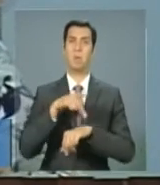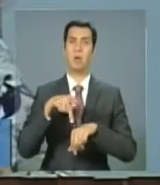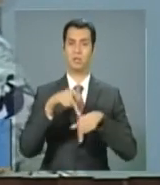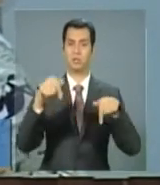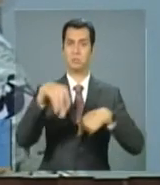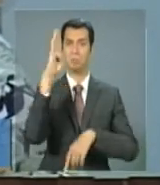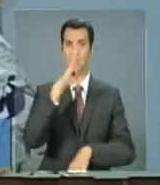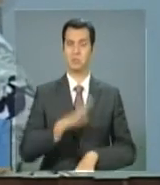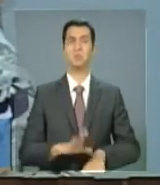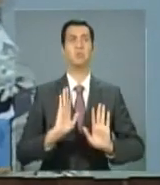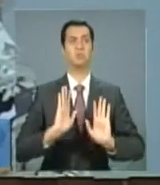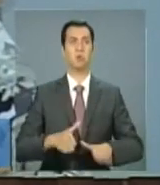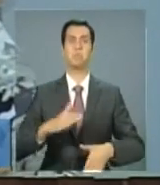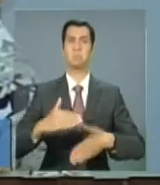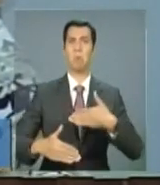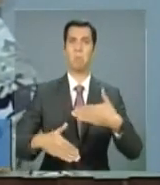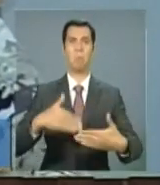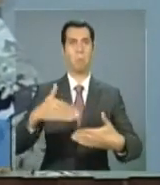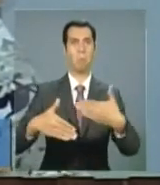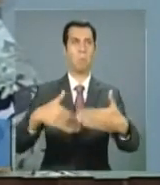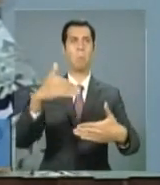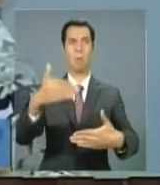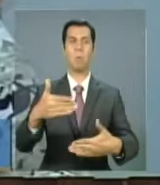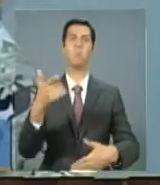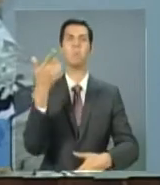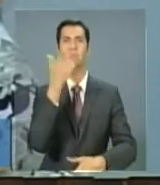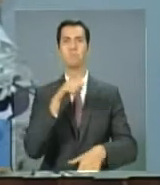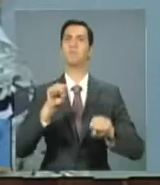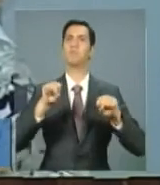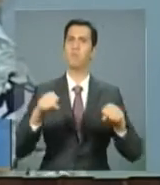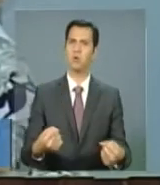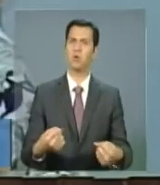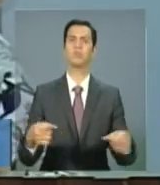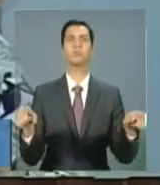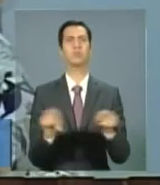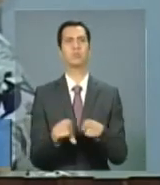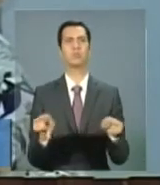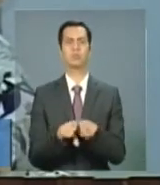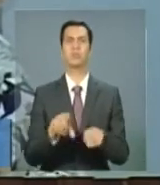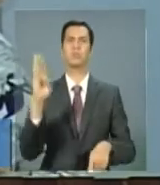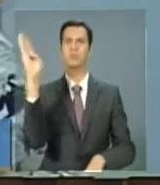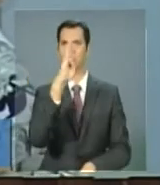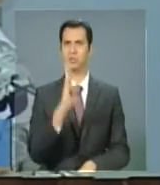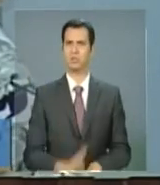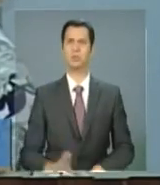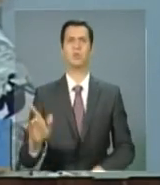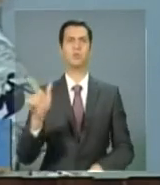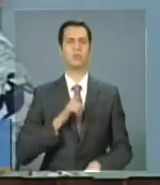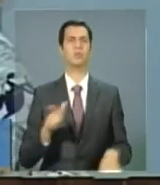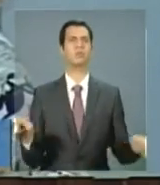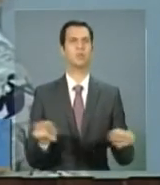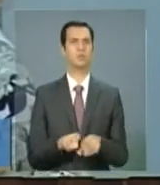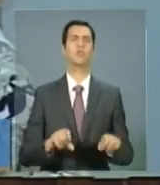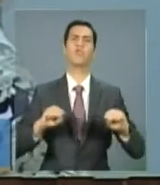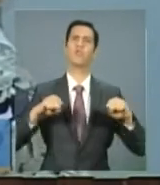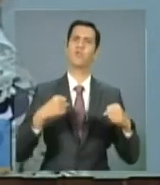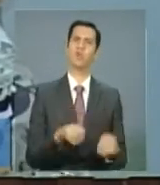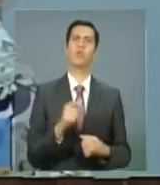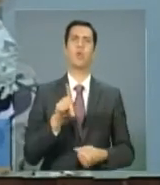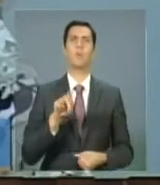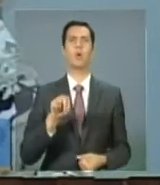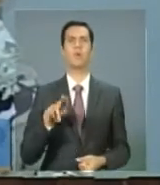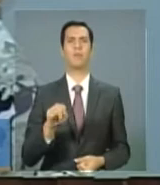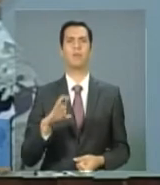desses oito anos, um Brasil que construiu e fortaleceu o programa de aquisição de alimentos, que fortaleceu o Pronaf, portanto,